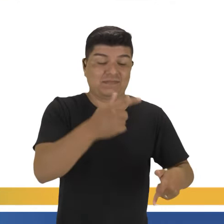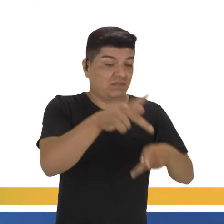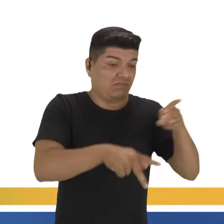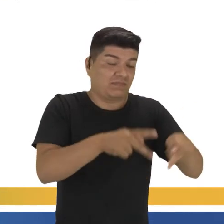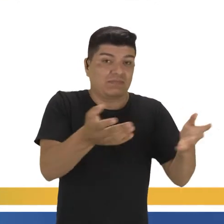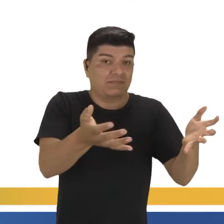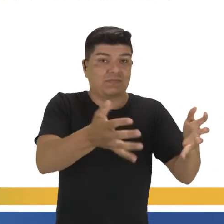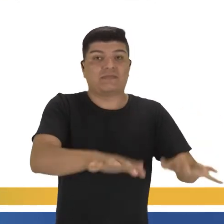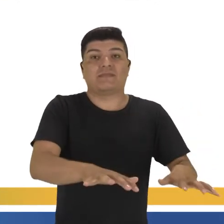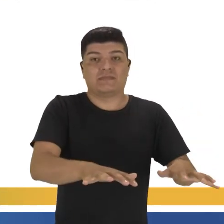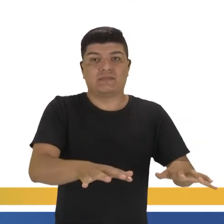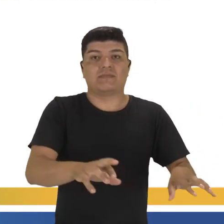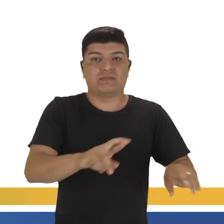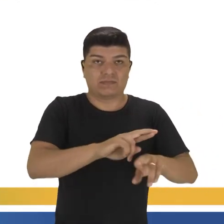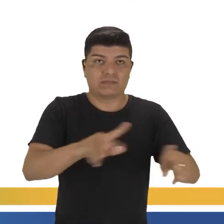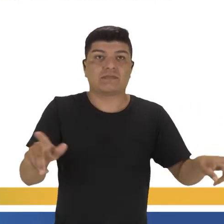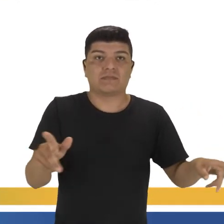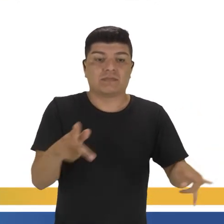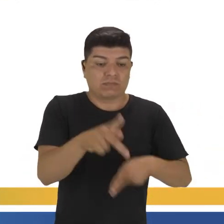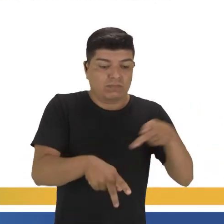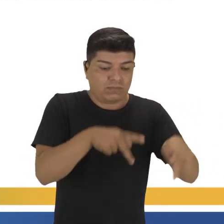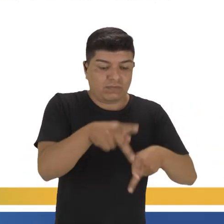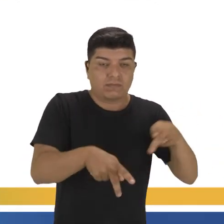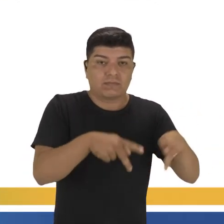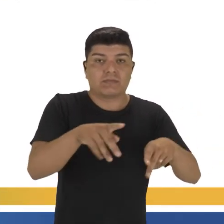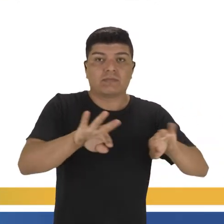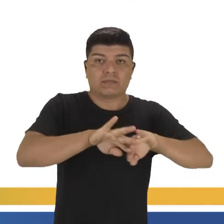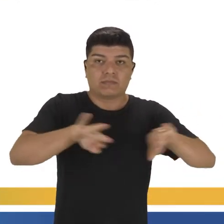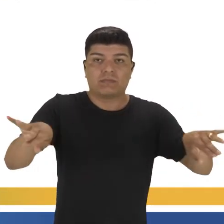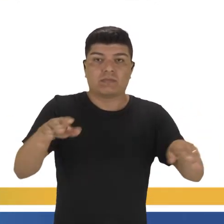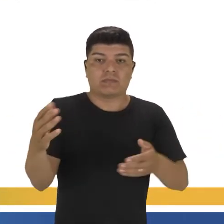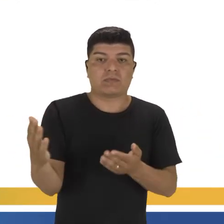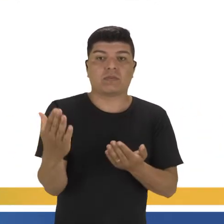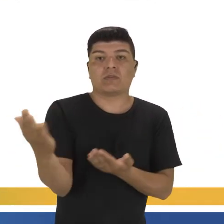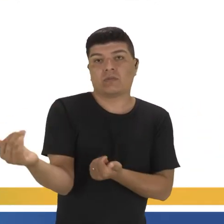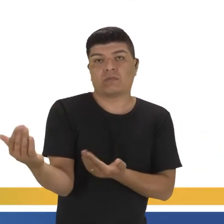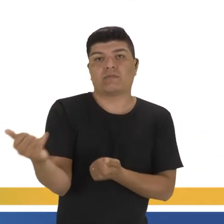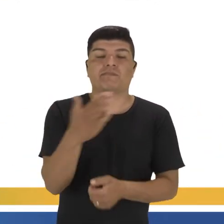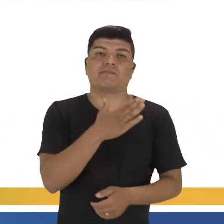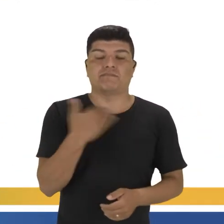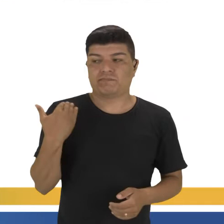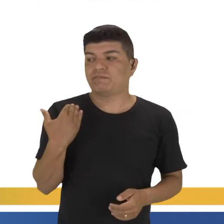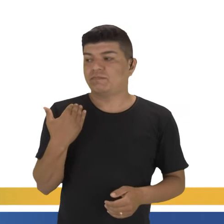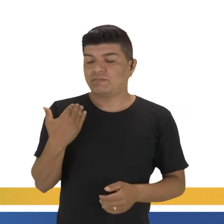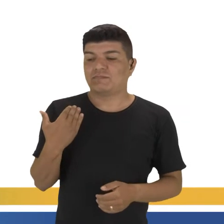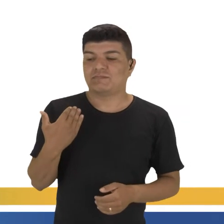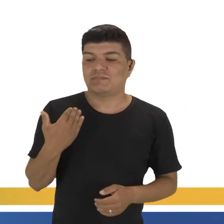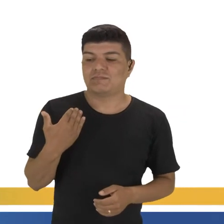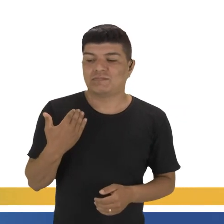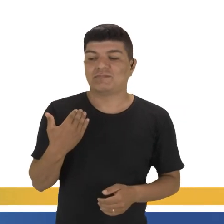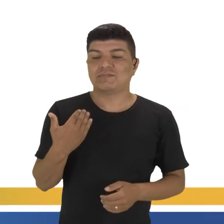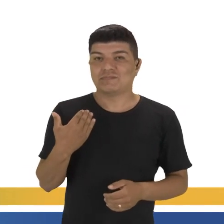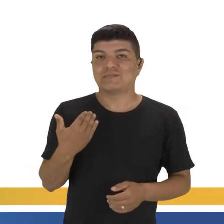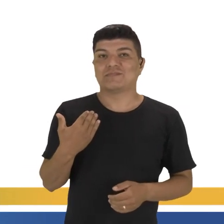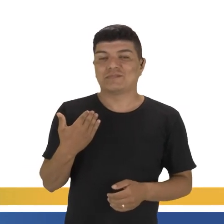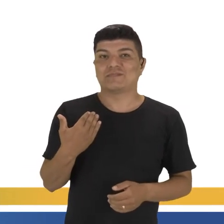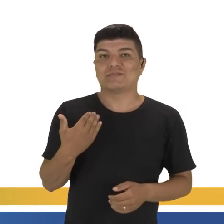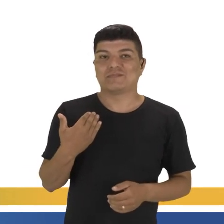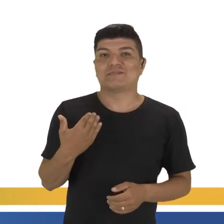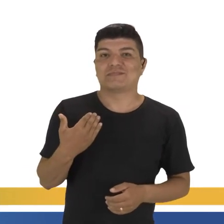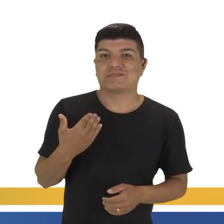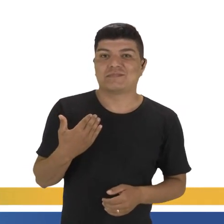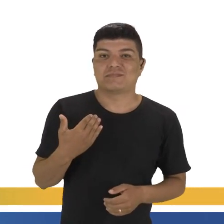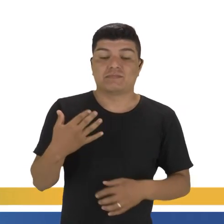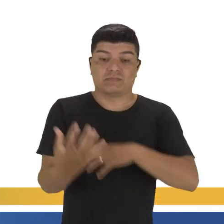e o povo não queria mais isso. Pelo contrário, o povo queria que saísse. Jovens estavam morrendo. Nesse segundo momento, nós